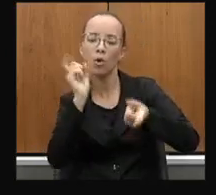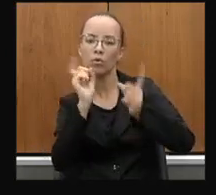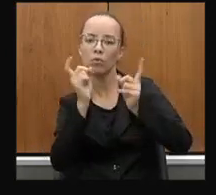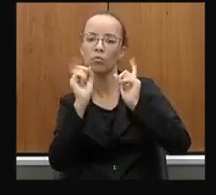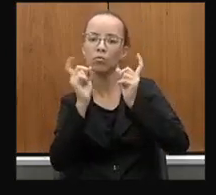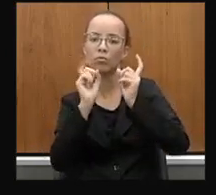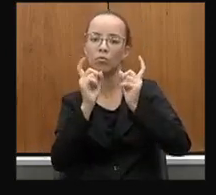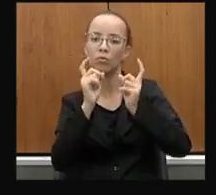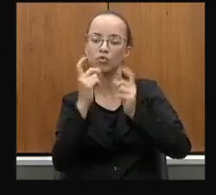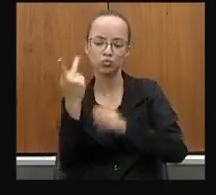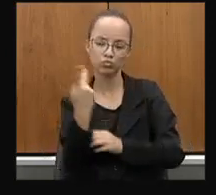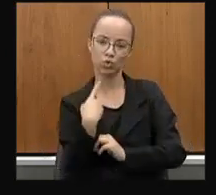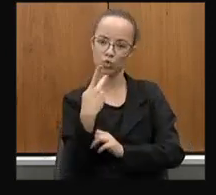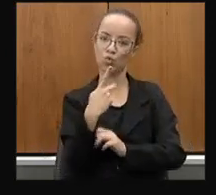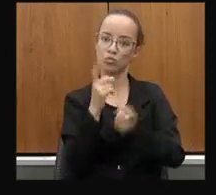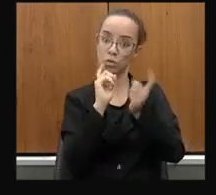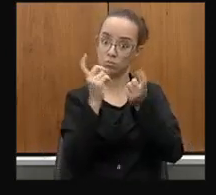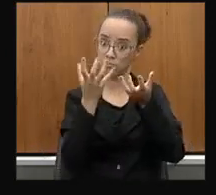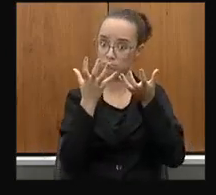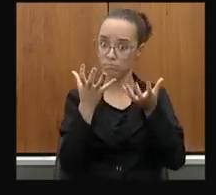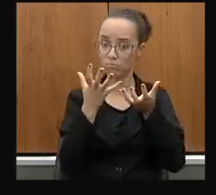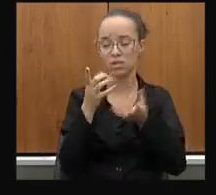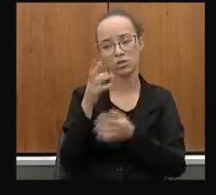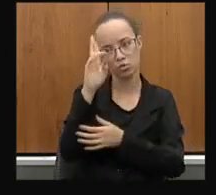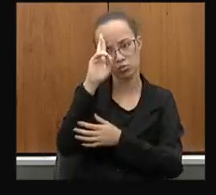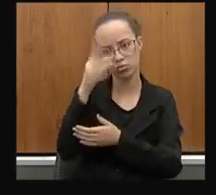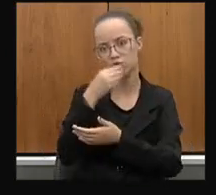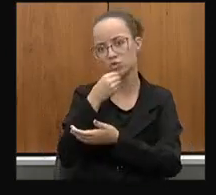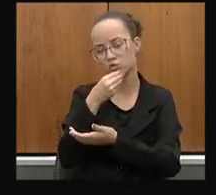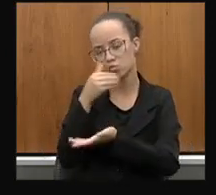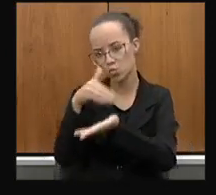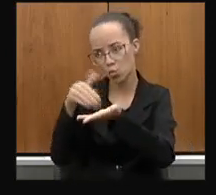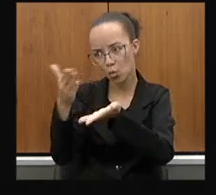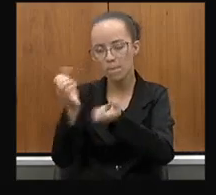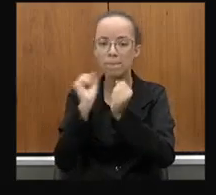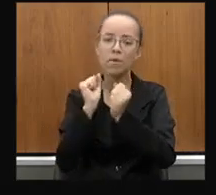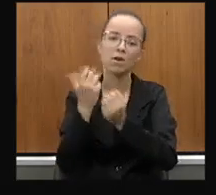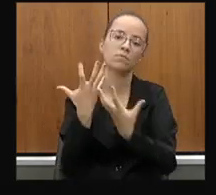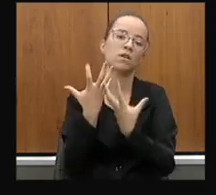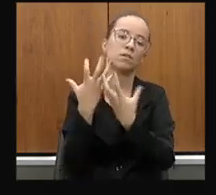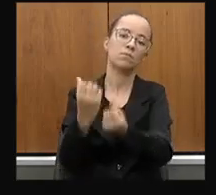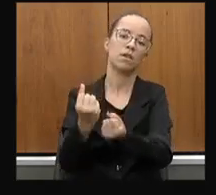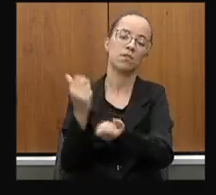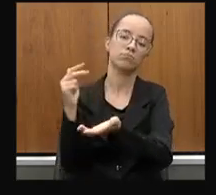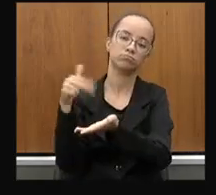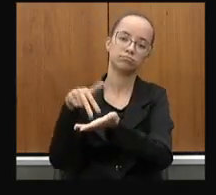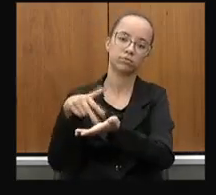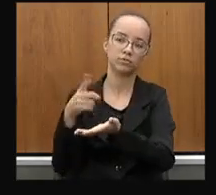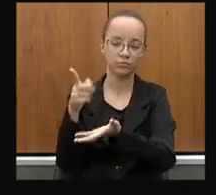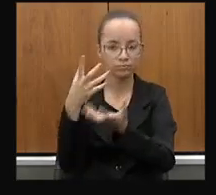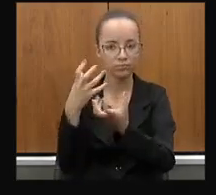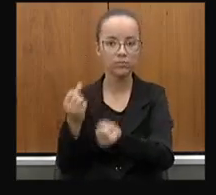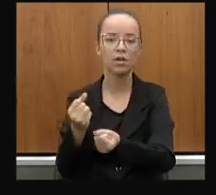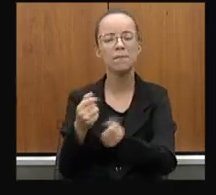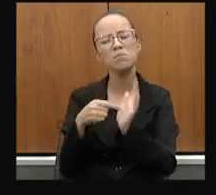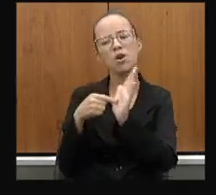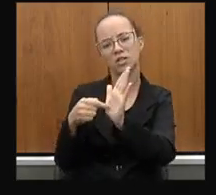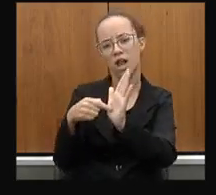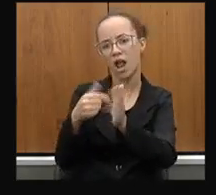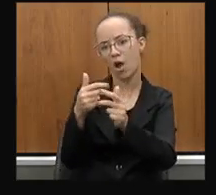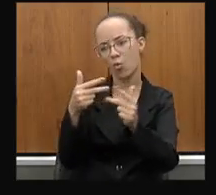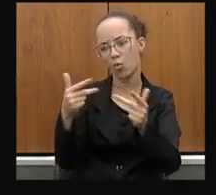com vossa excelência, que vossa excelência pudesse me receber para eu levar e mostrar a vossa excelência alguma situação